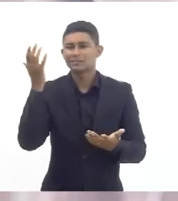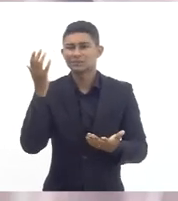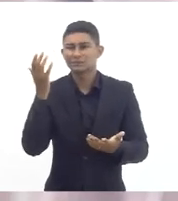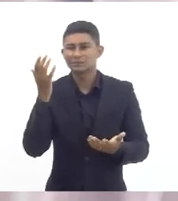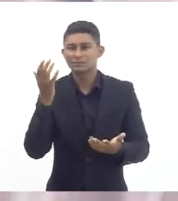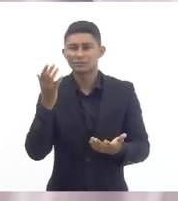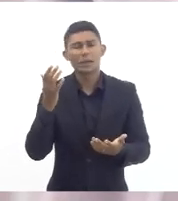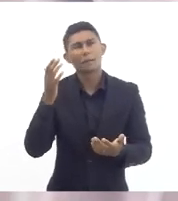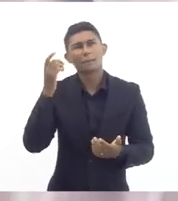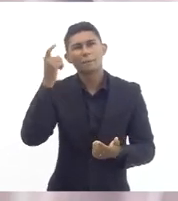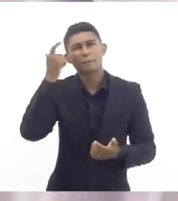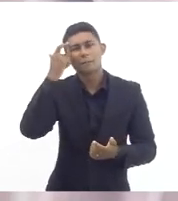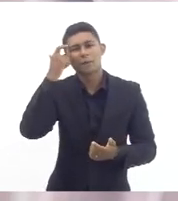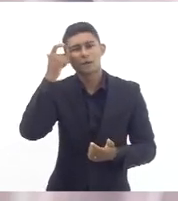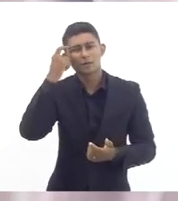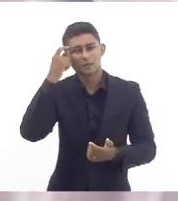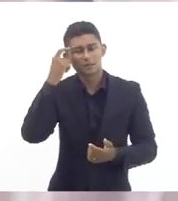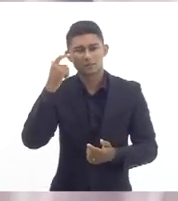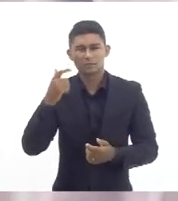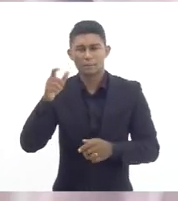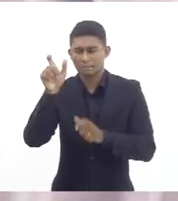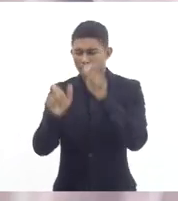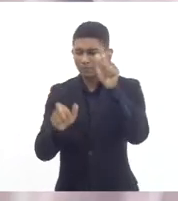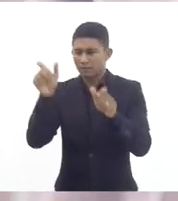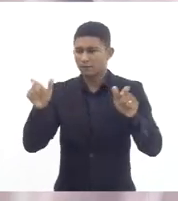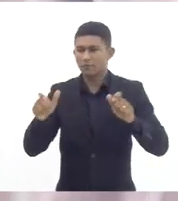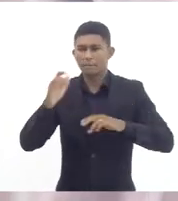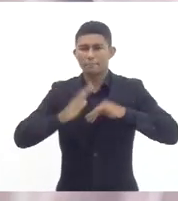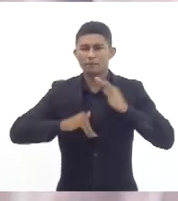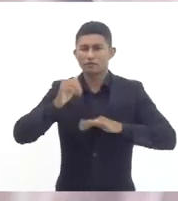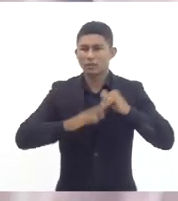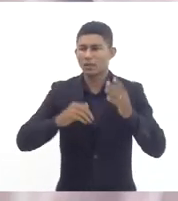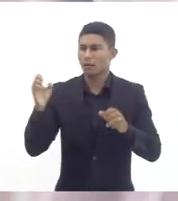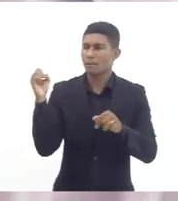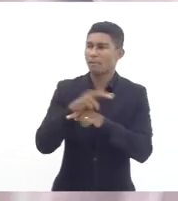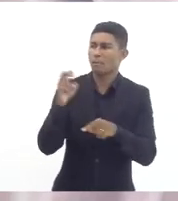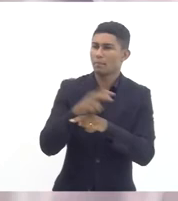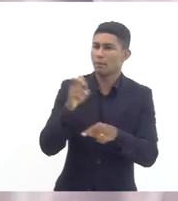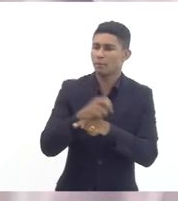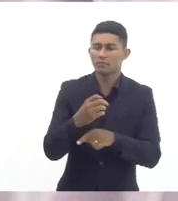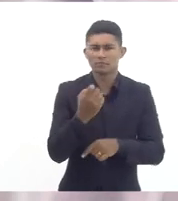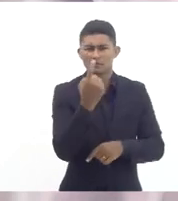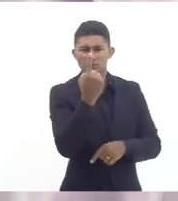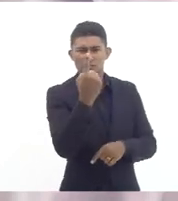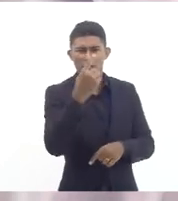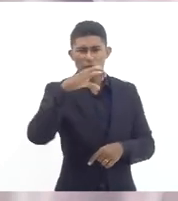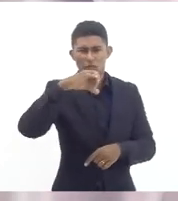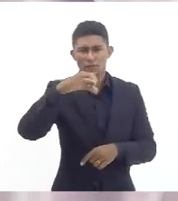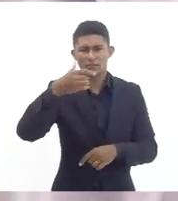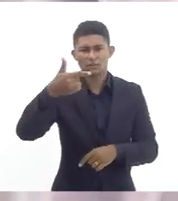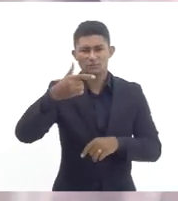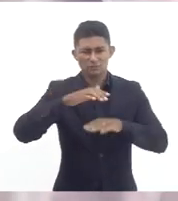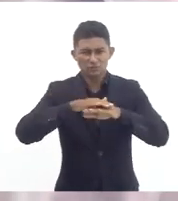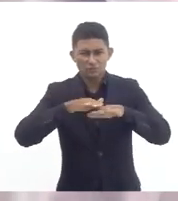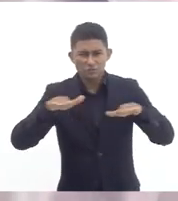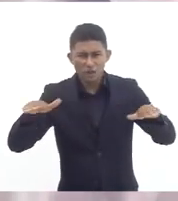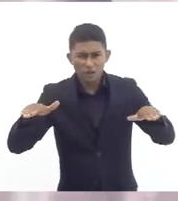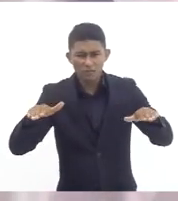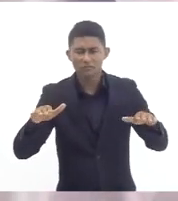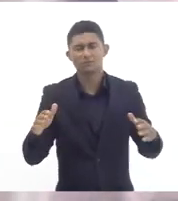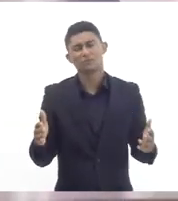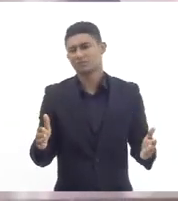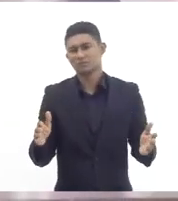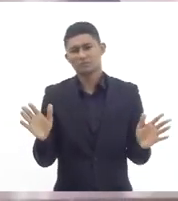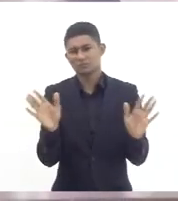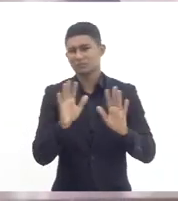192 que segundo aqui foi colocado pelo representante aqui dos concursados da Seduc o que